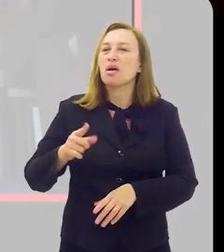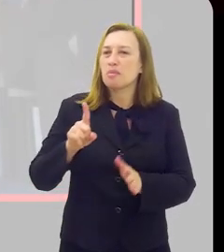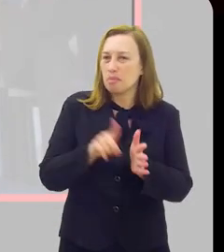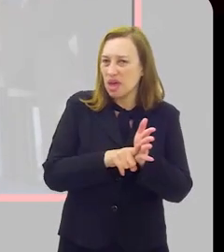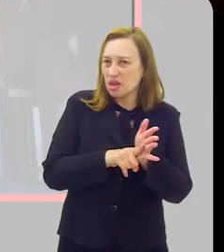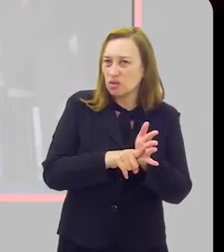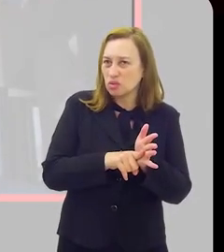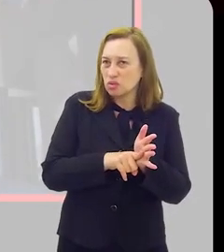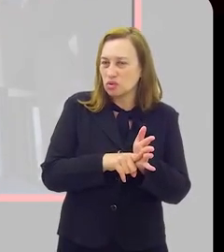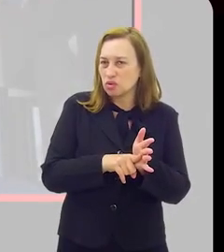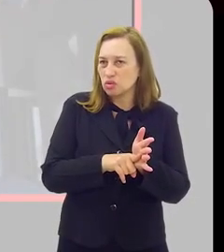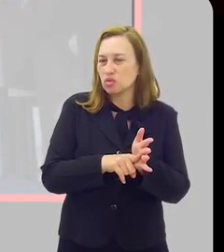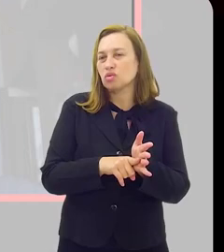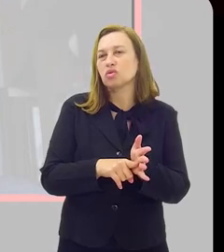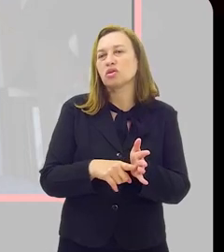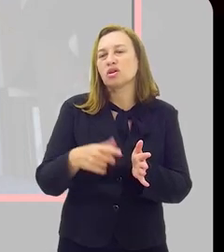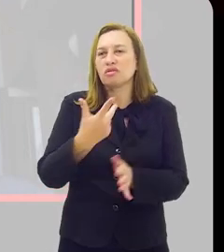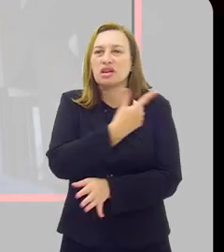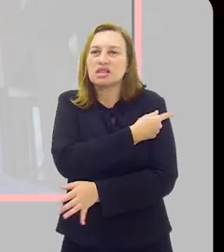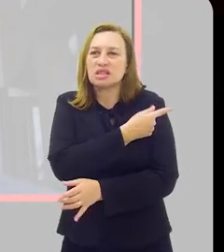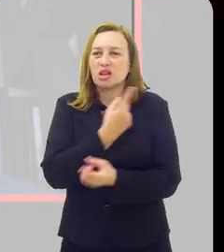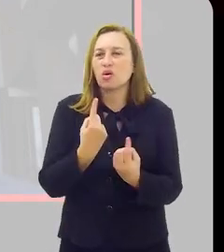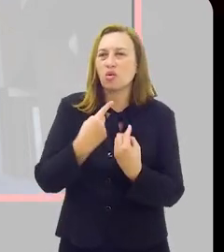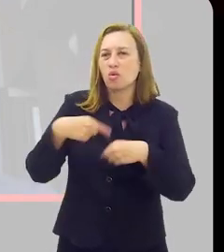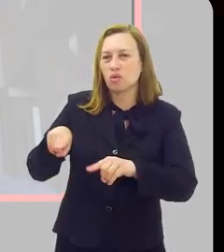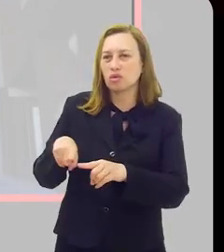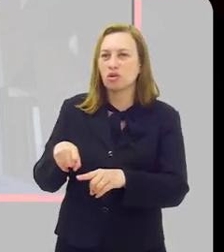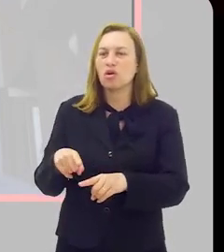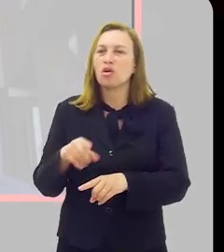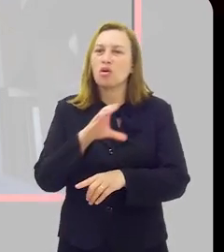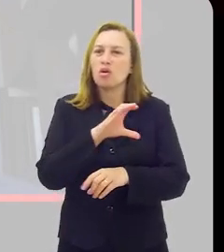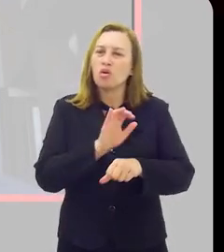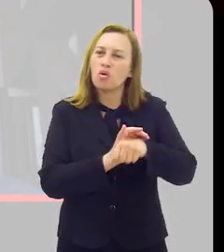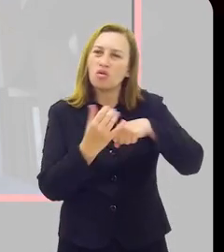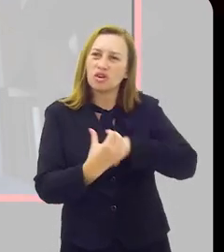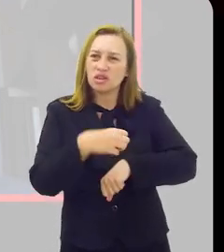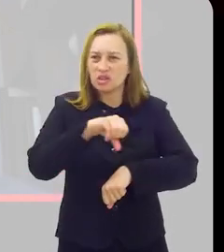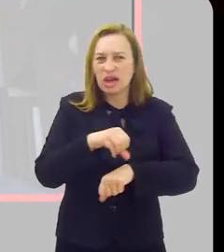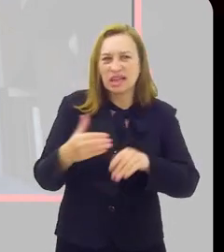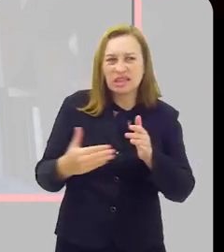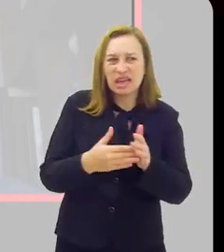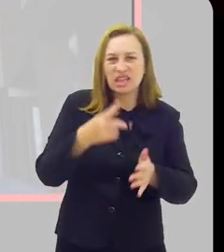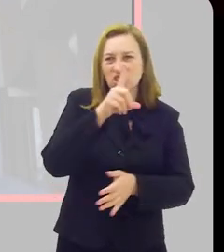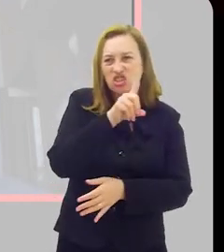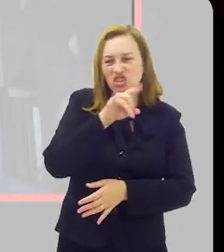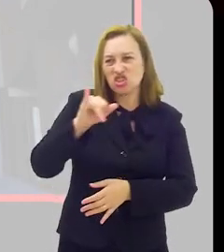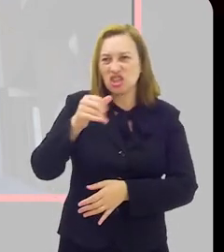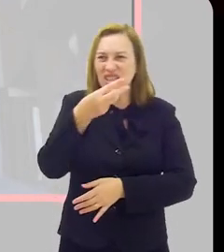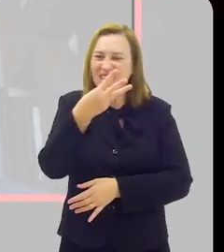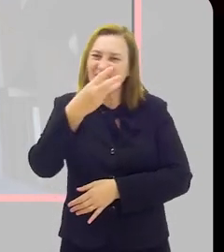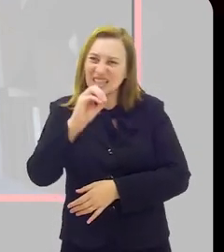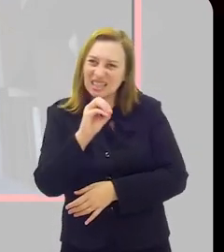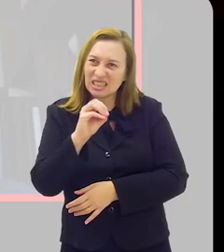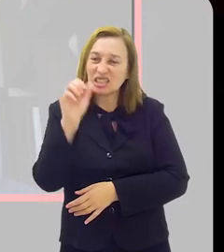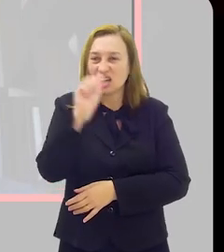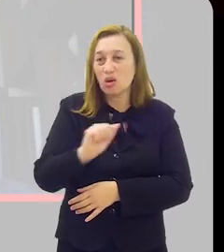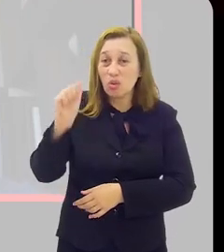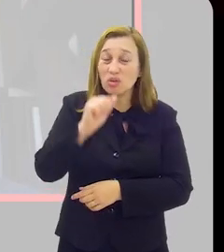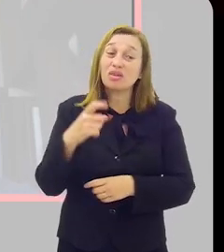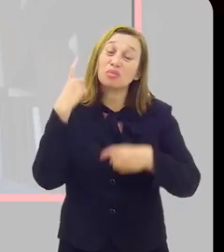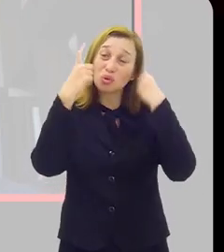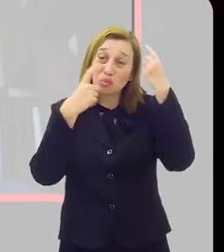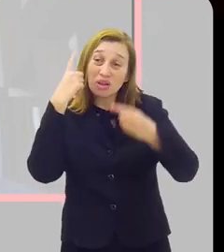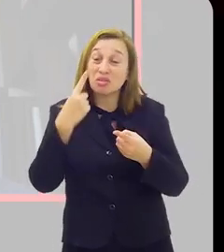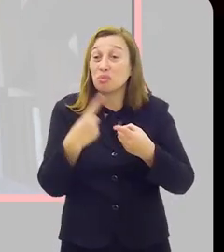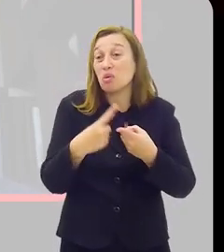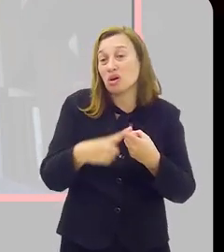reforço da vacina contra a Covid-19 até o último dia 30, de agosto. É um número preocupante, porque os brasileiros